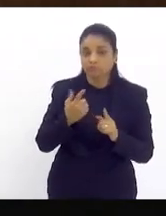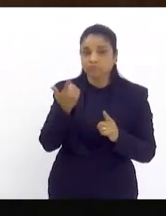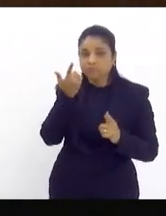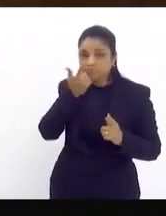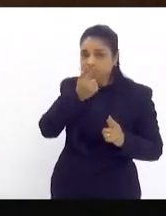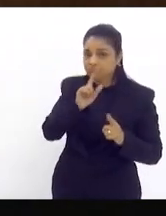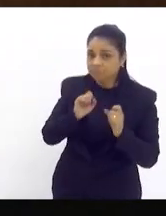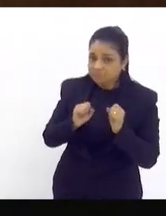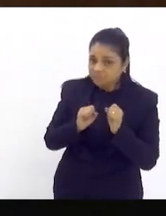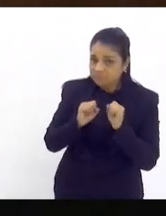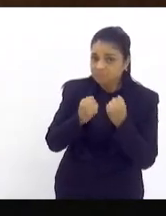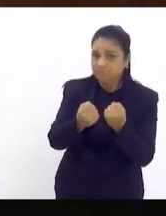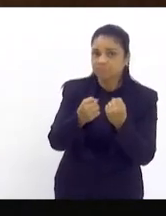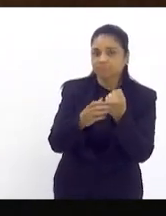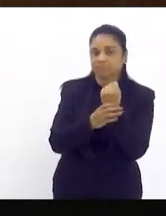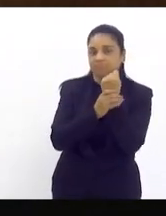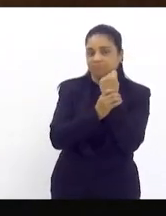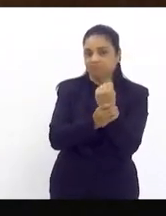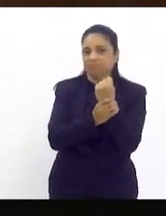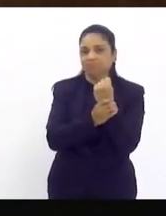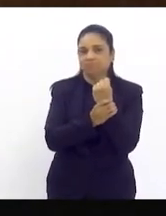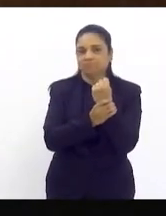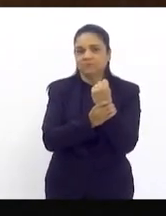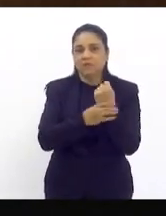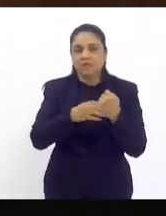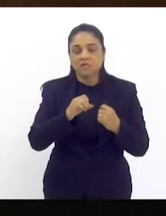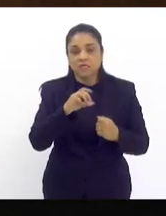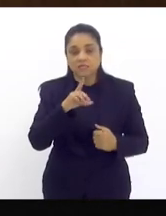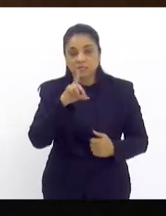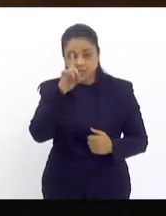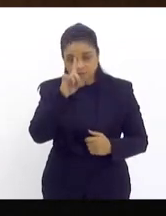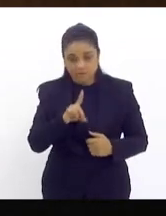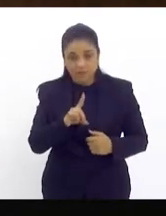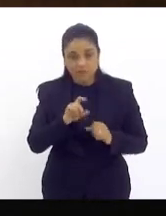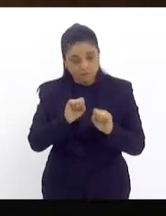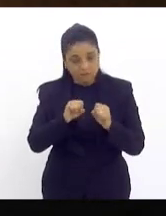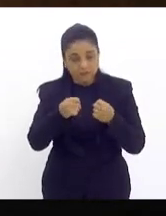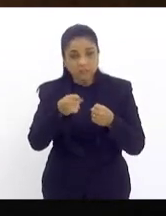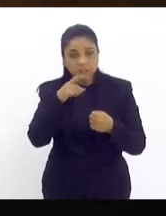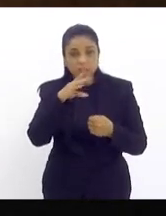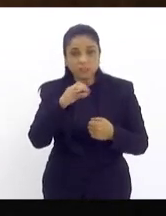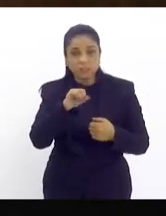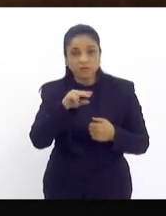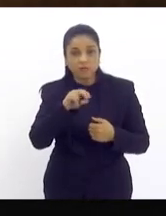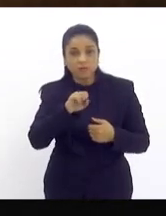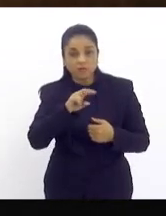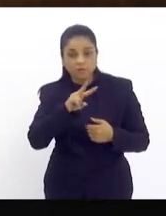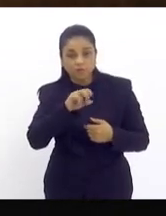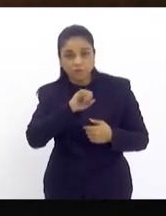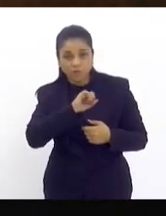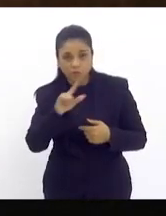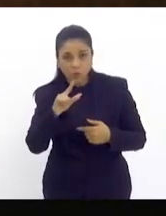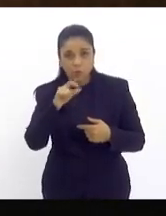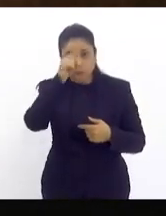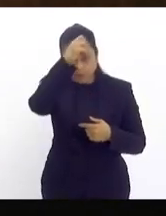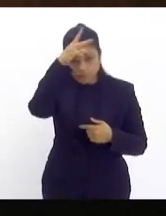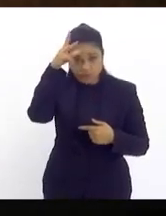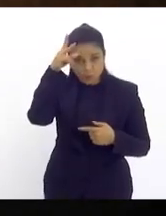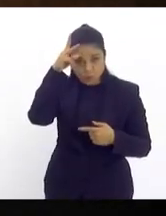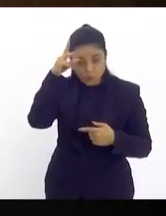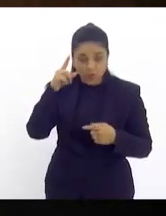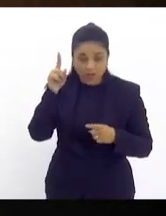civil das prefeituras fossem numa comunidade empobrecida interditar uma